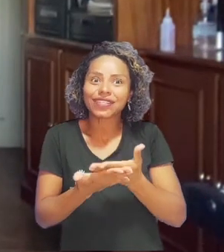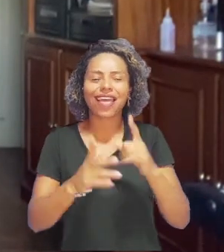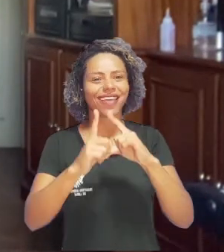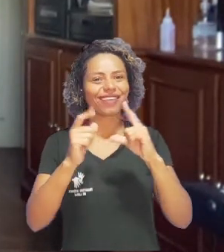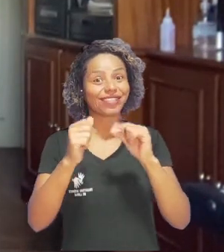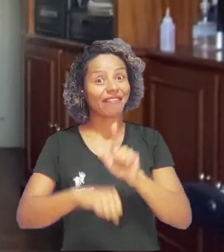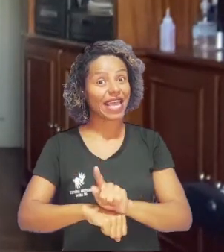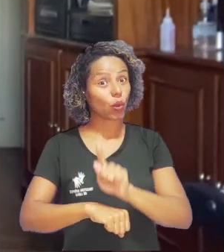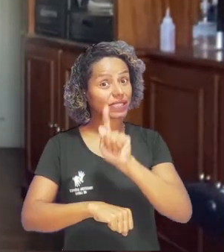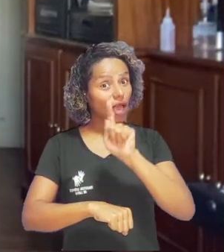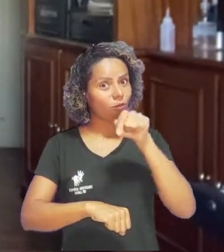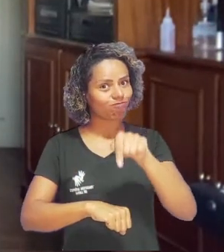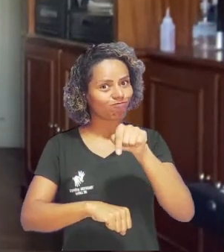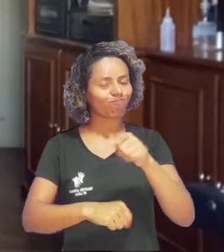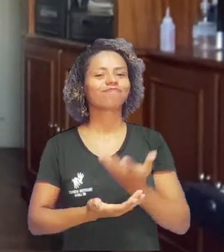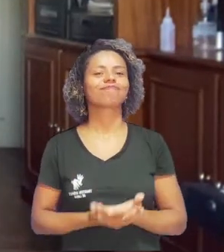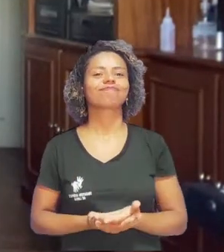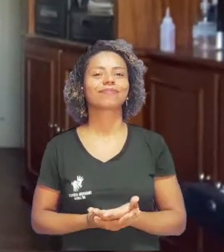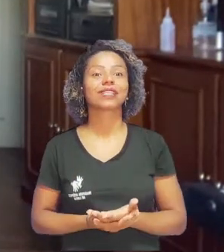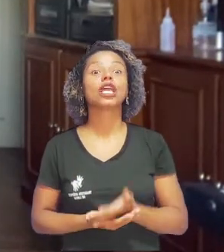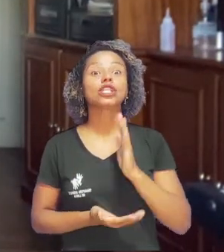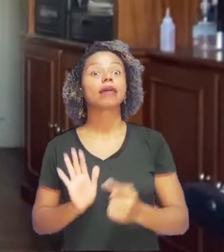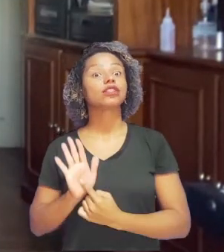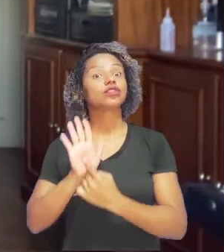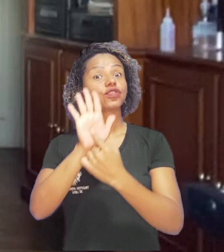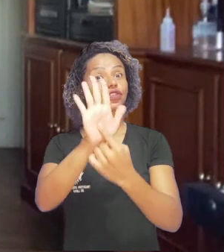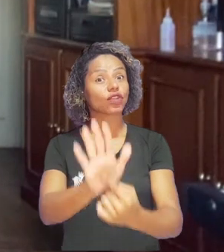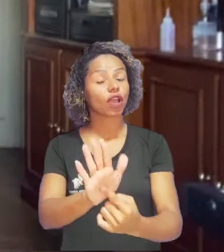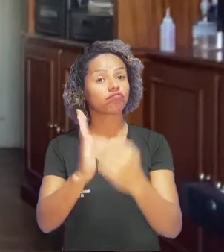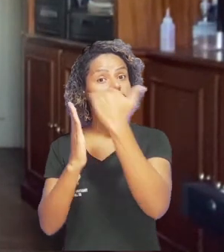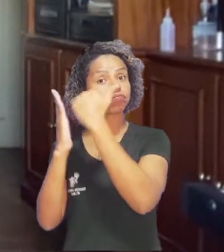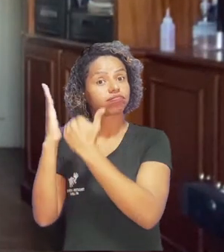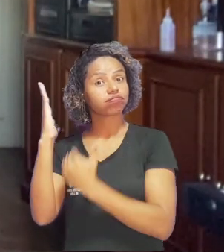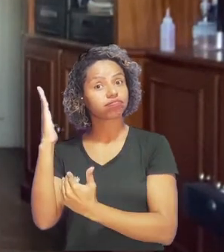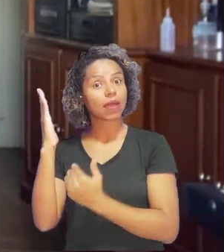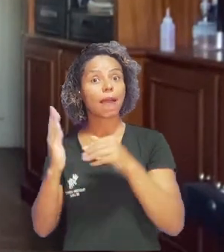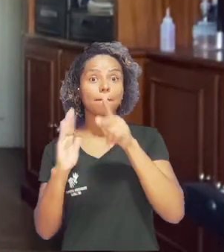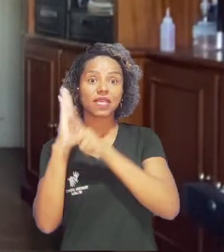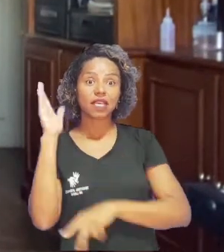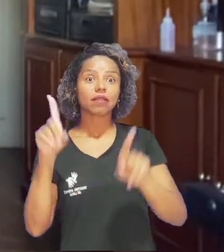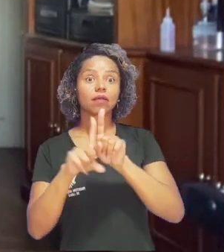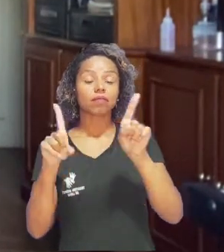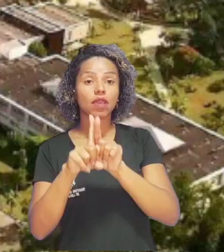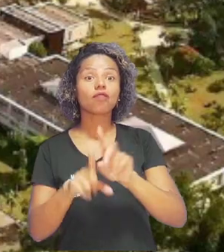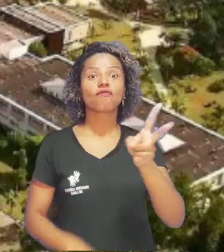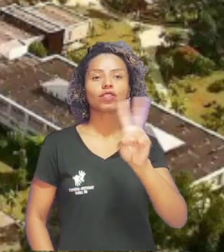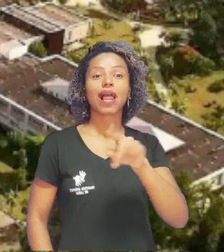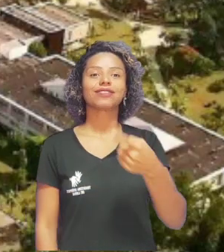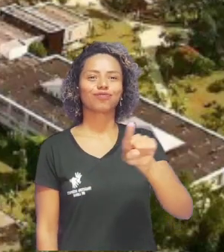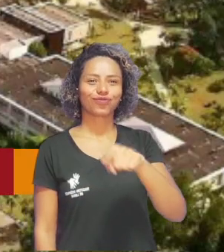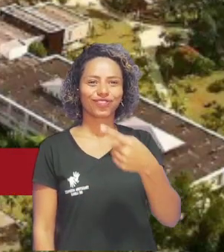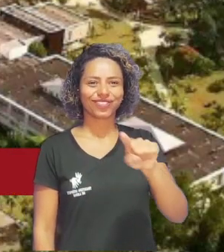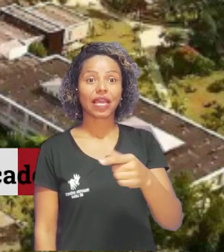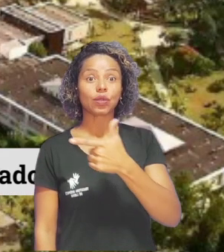graduação na UFJF. Foi divulgada a reclassificação do PISME e do vestibular de música. E